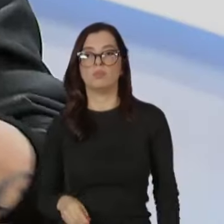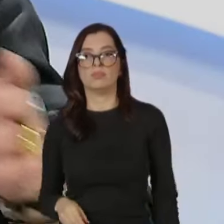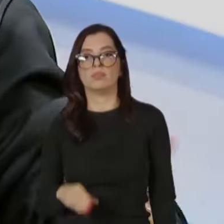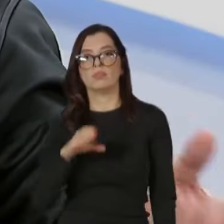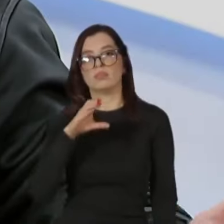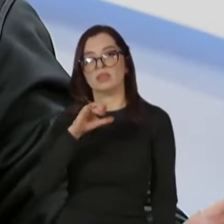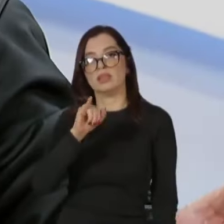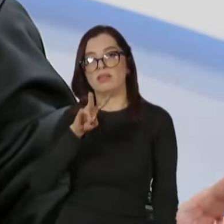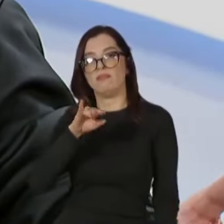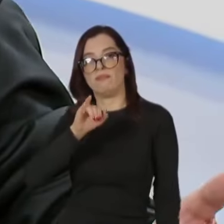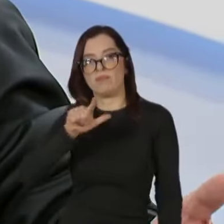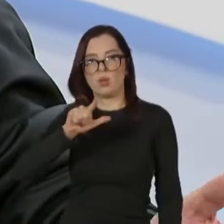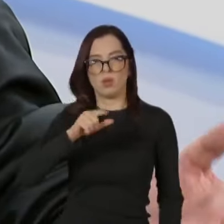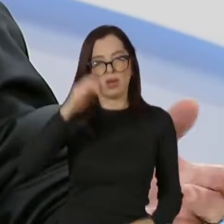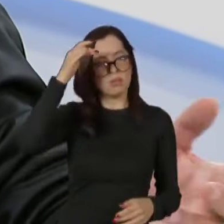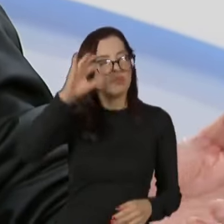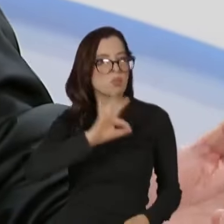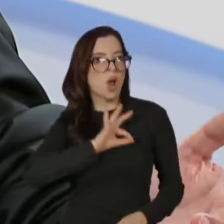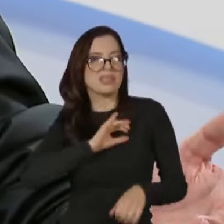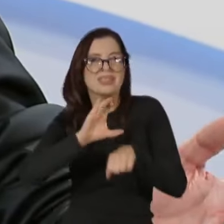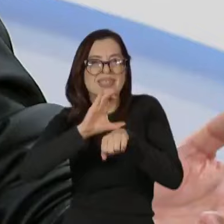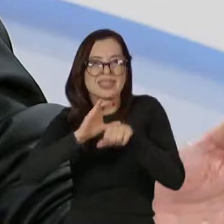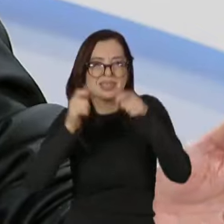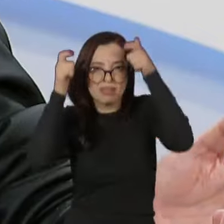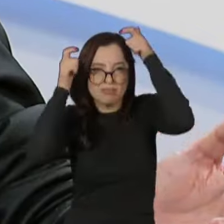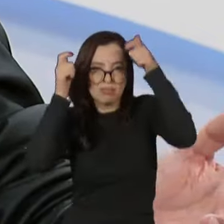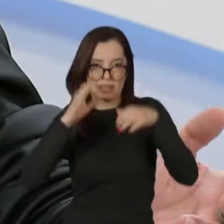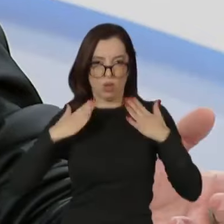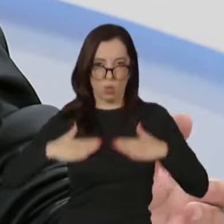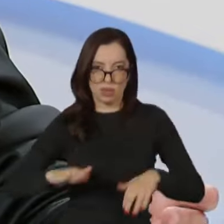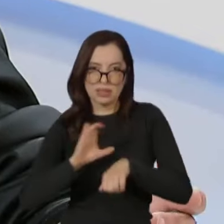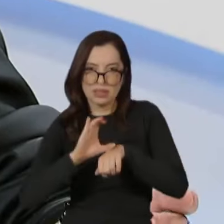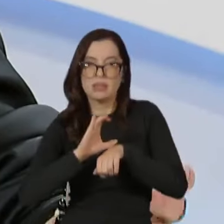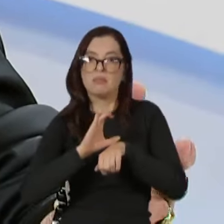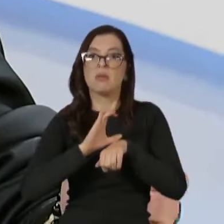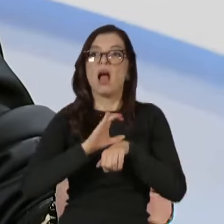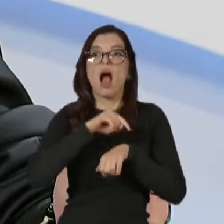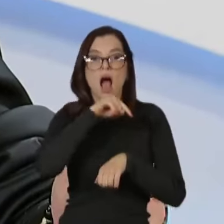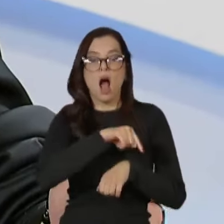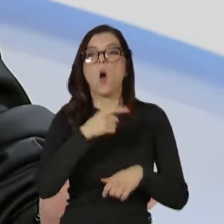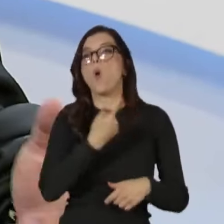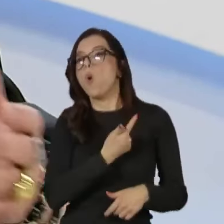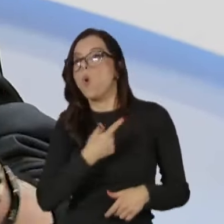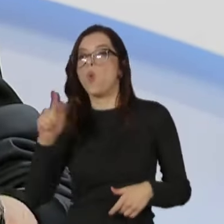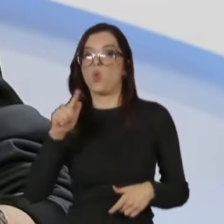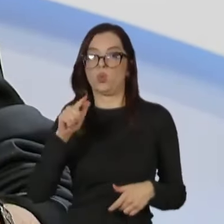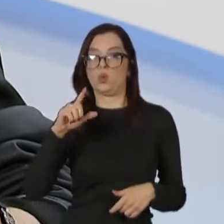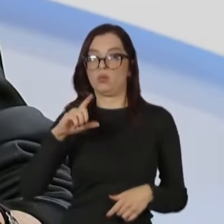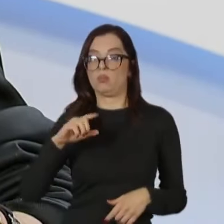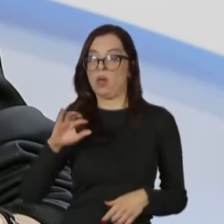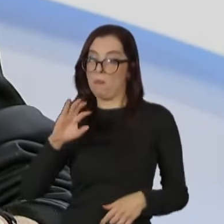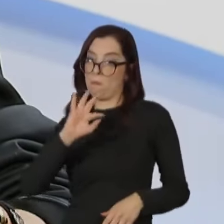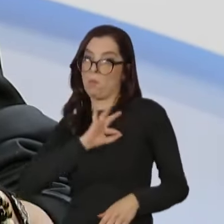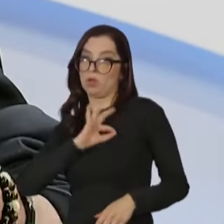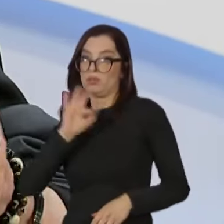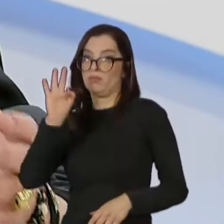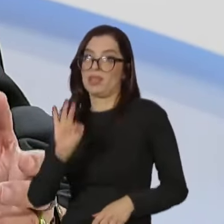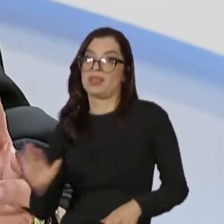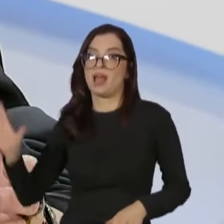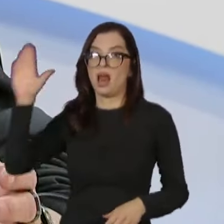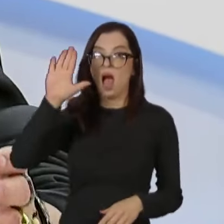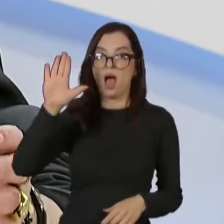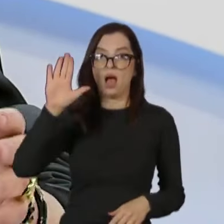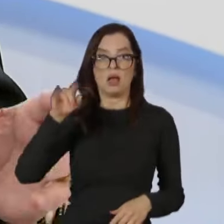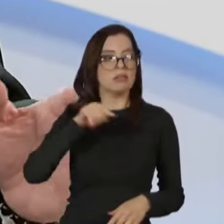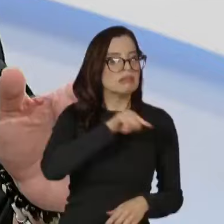inimigo que combate até a polícia federal. Tem ações conjuntas, não só com polícia militar, polícia civil e também polícia militar. Quanto a